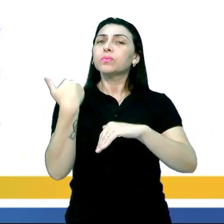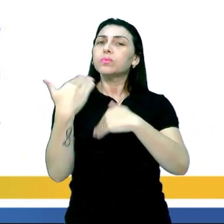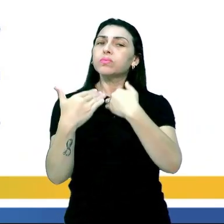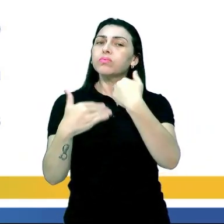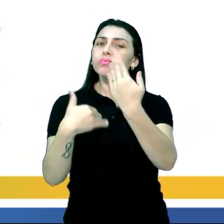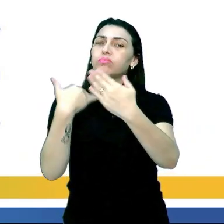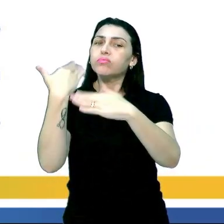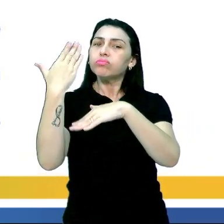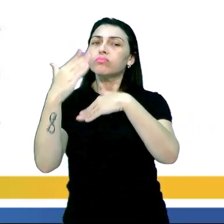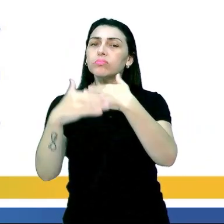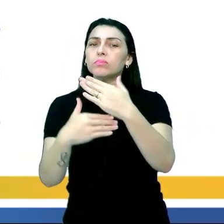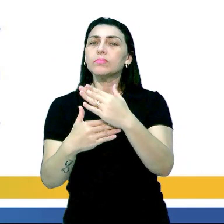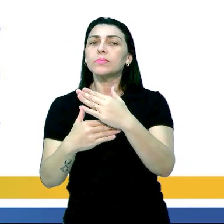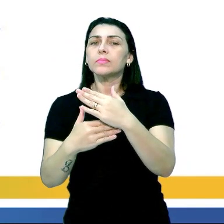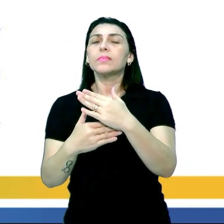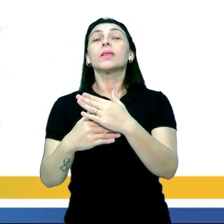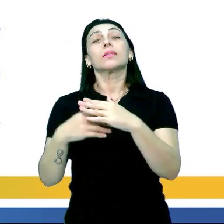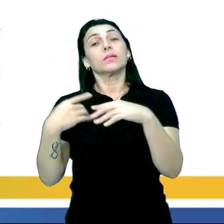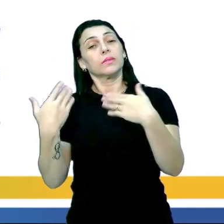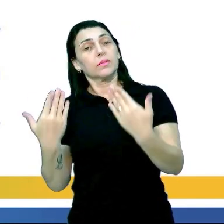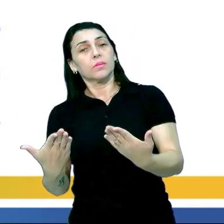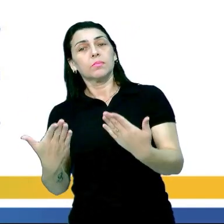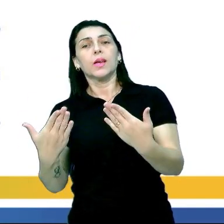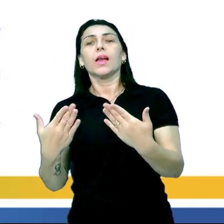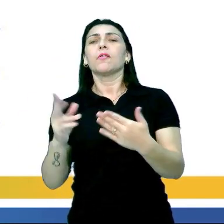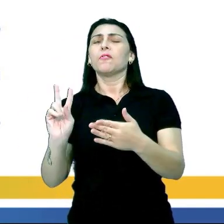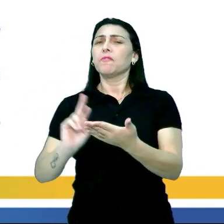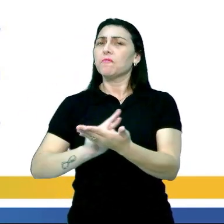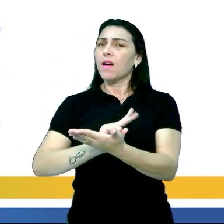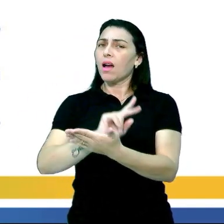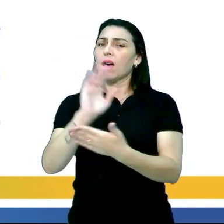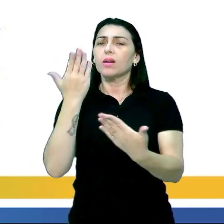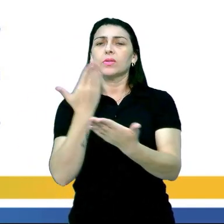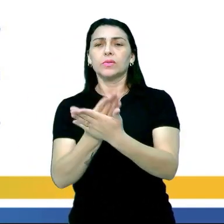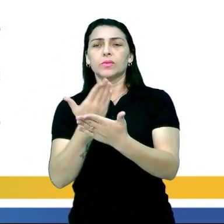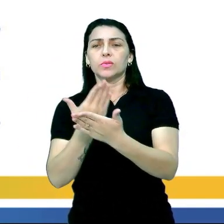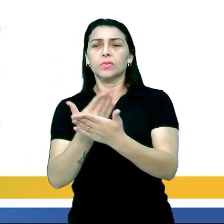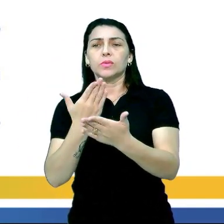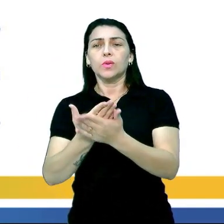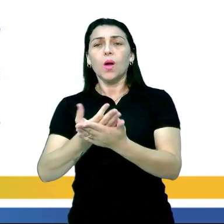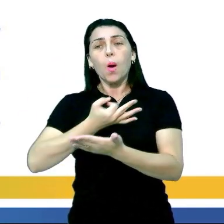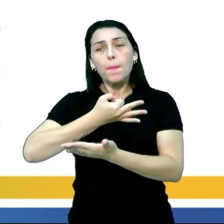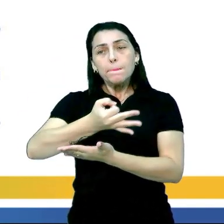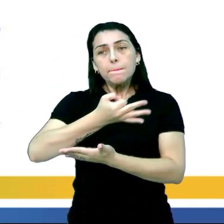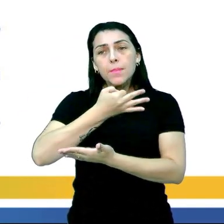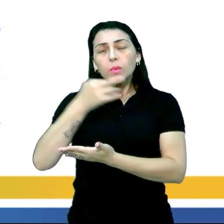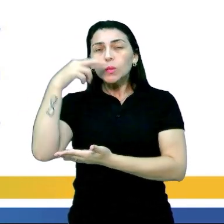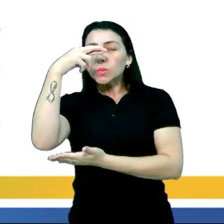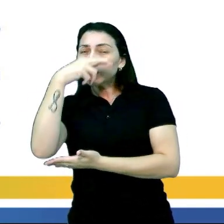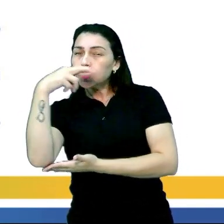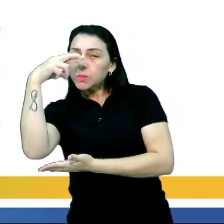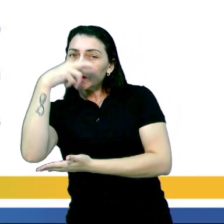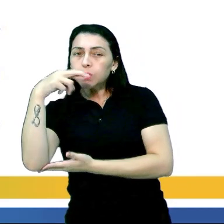processo em si. A essa altura, vários estudos sugerem que a supervisão do